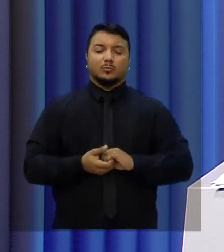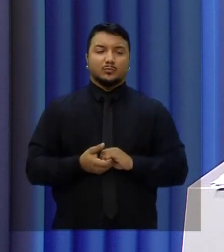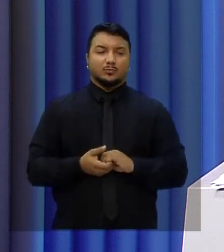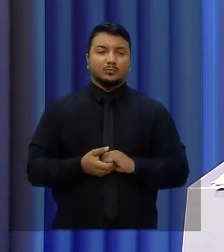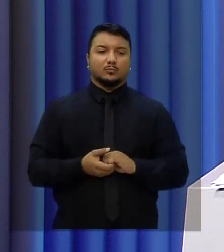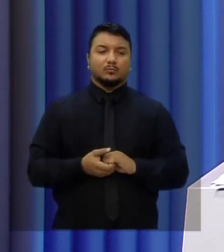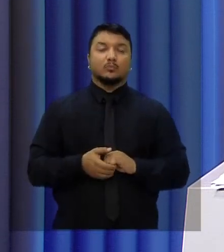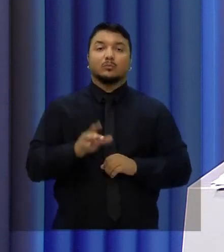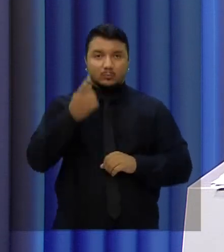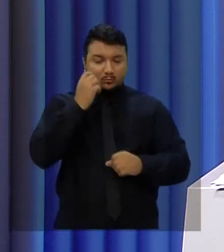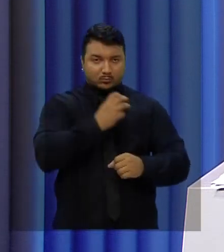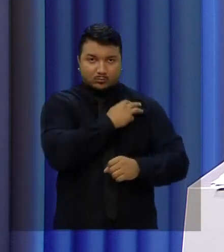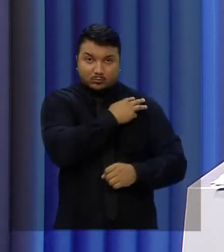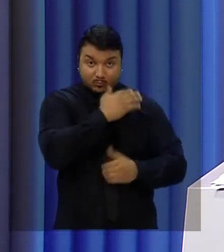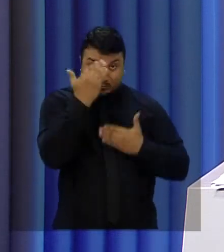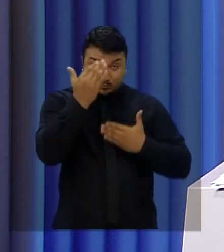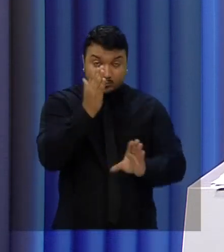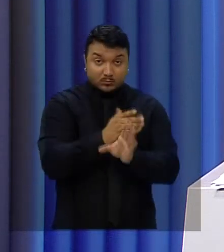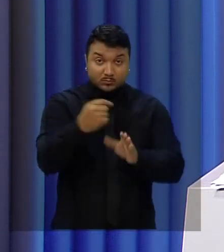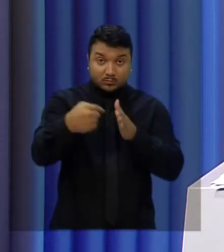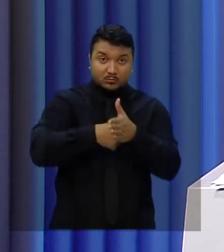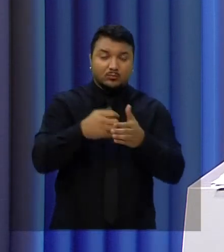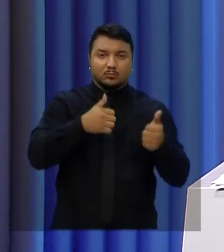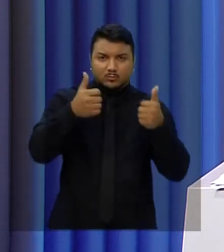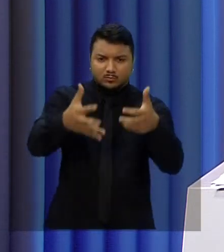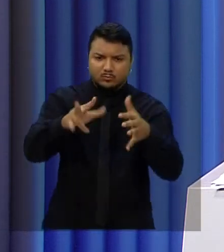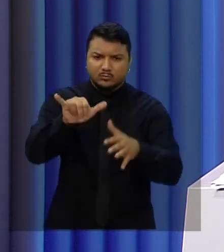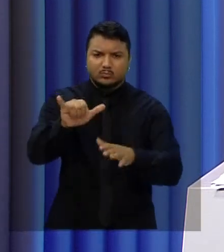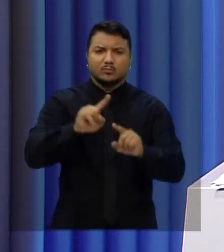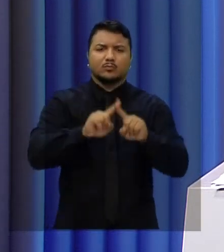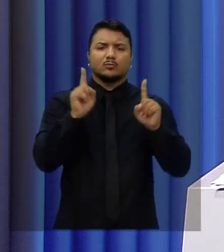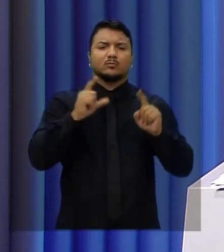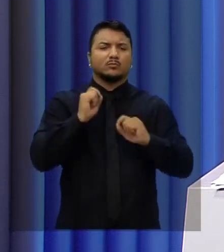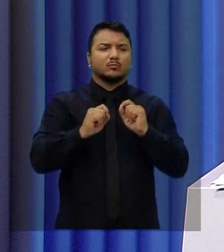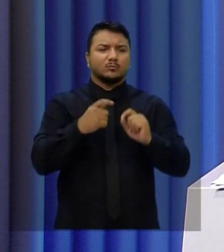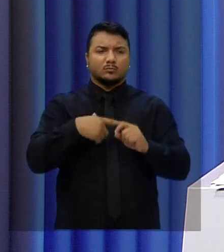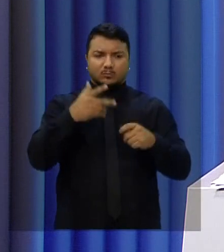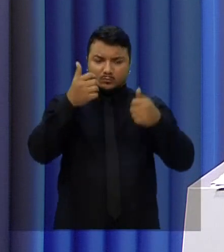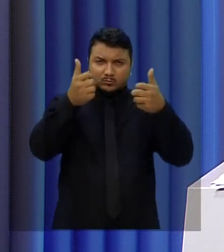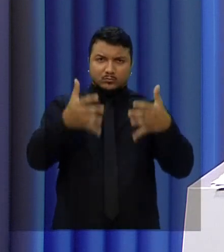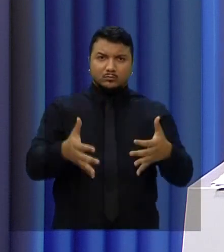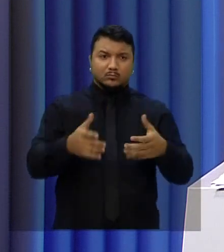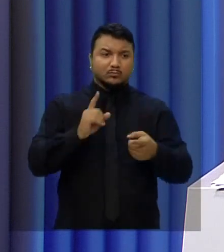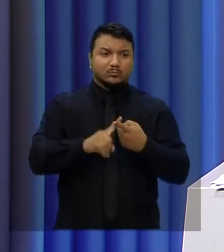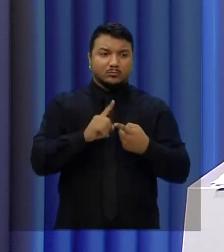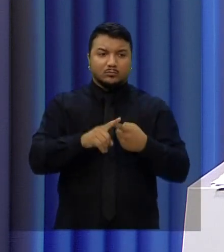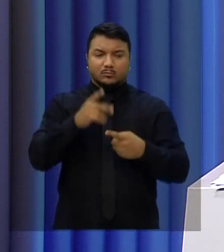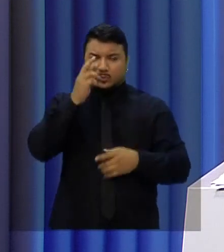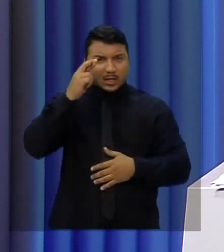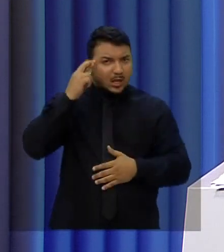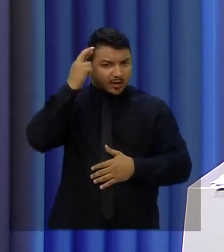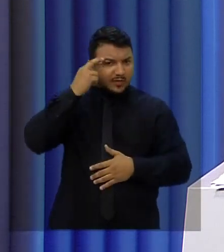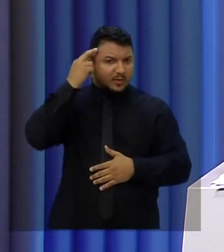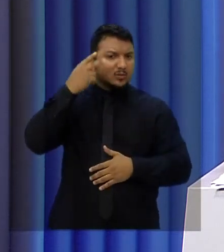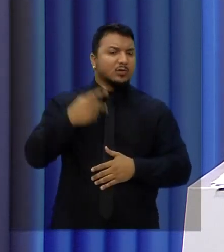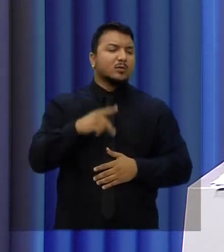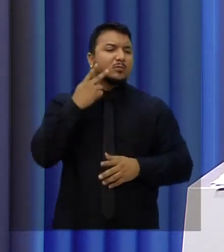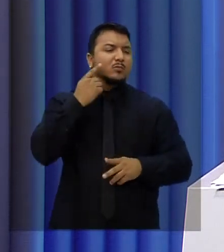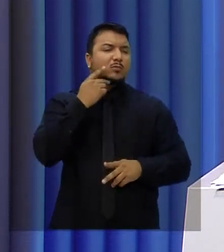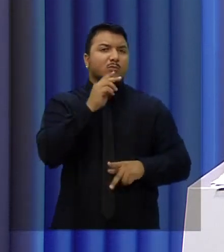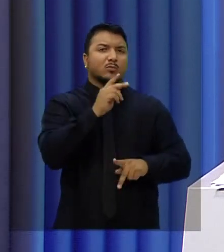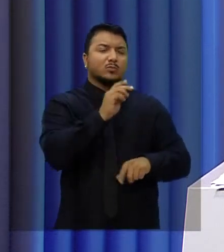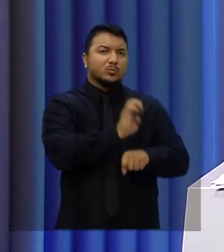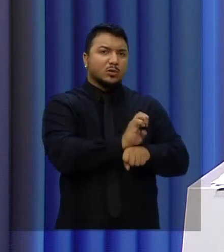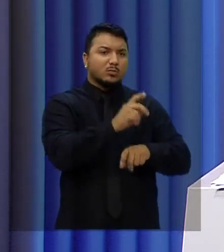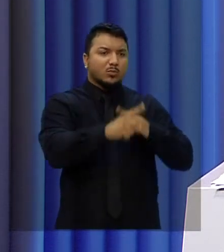Wagner, eu agradeço a pergunta e vou comentar daqui a pouco, mas não poderia perder a oportunidade de pedir uma reflexão para o povo cearense. Vocês